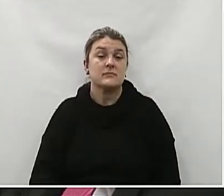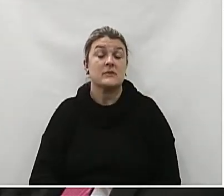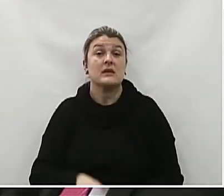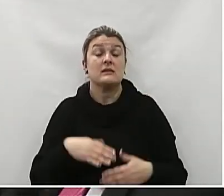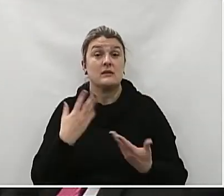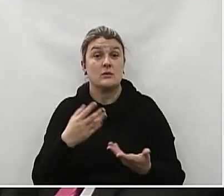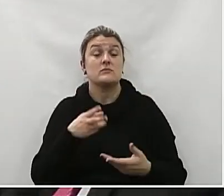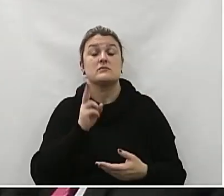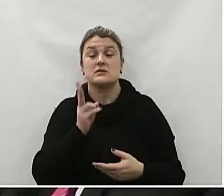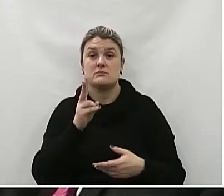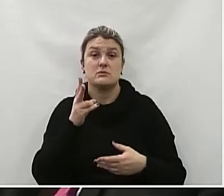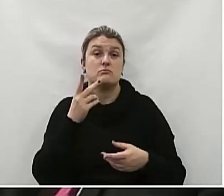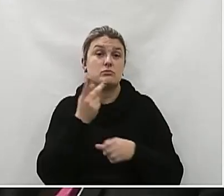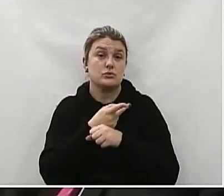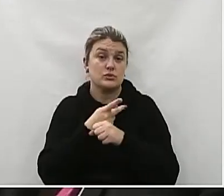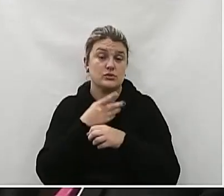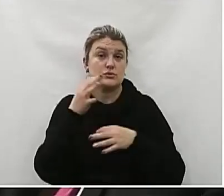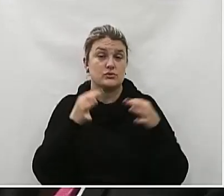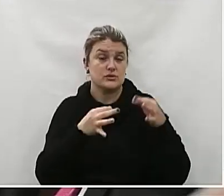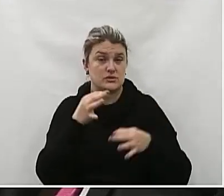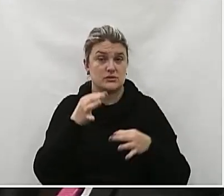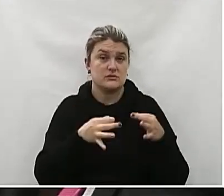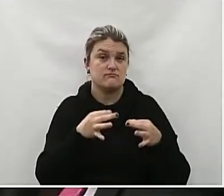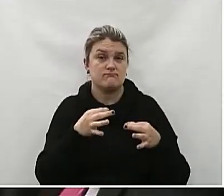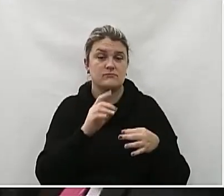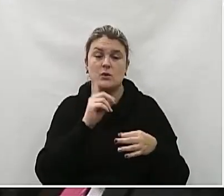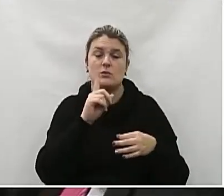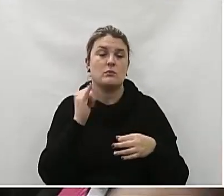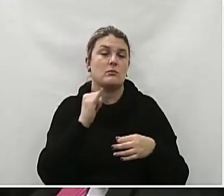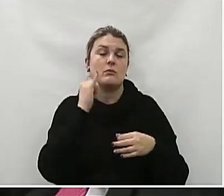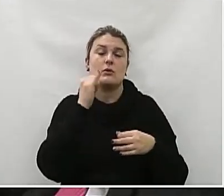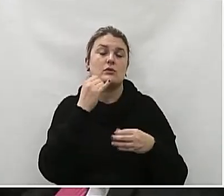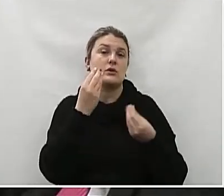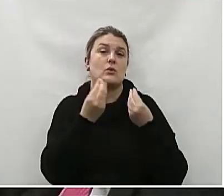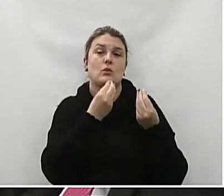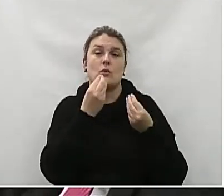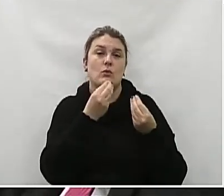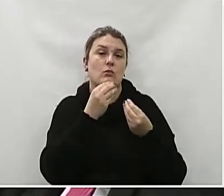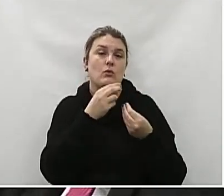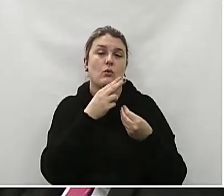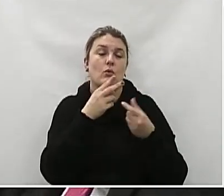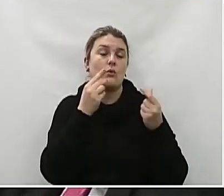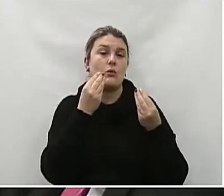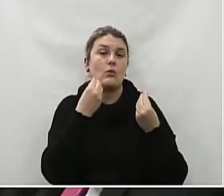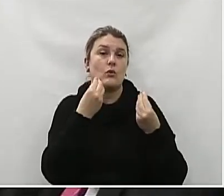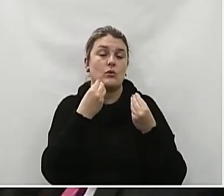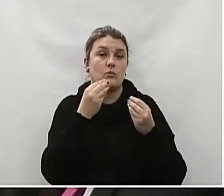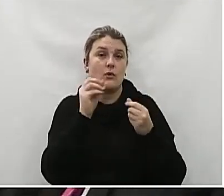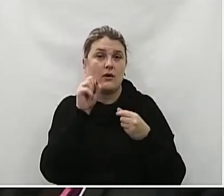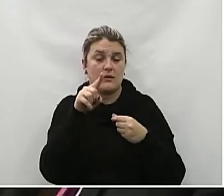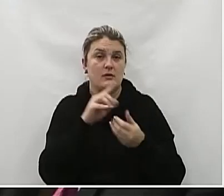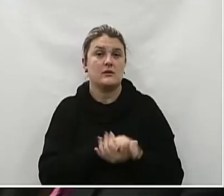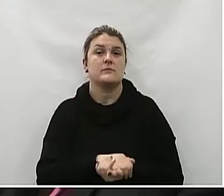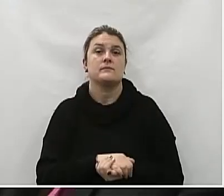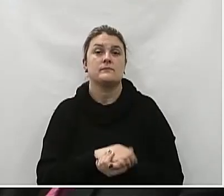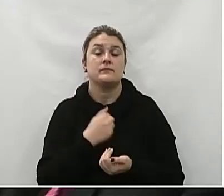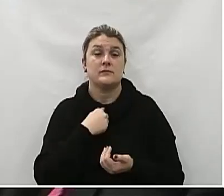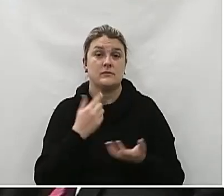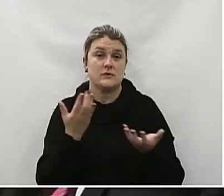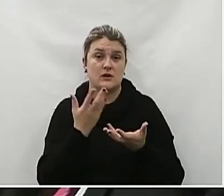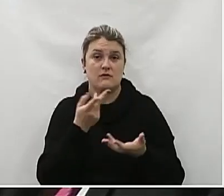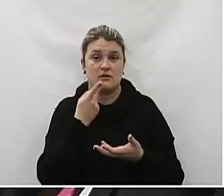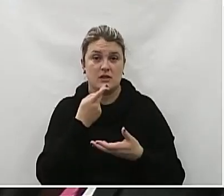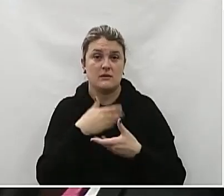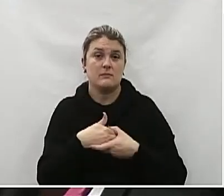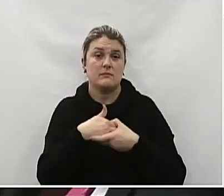A justiça Em um processo Independente Das partes Então quero aqui Também Colocar